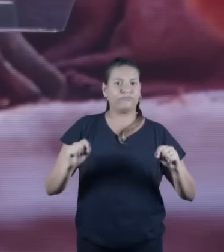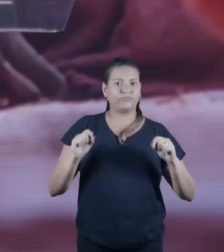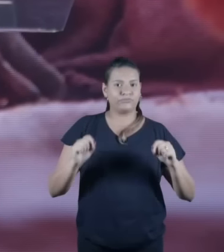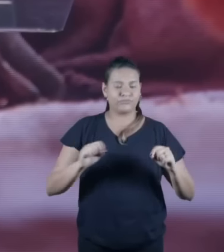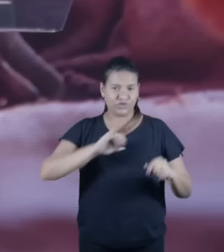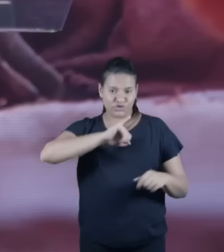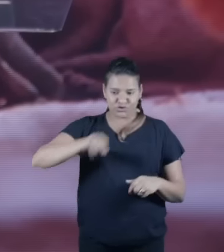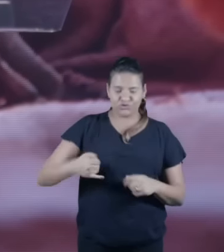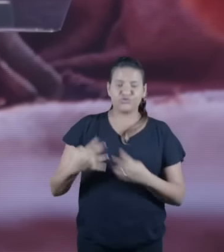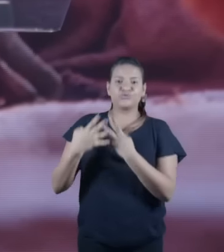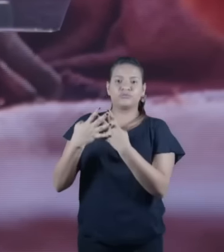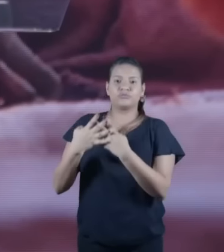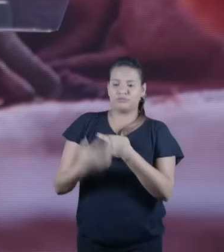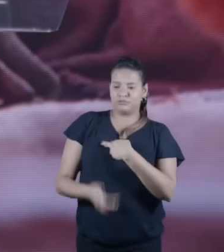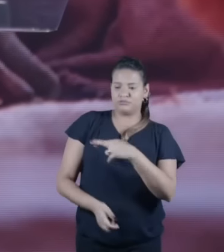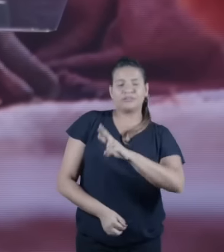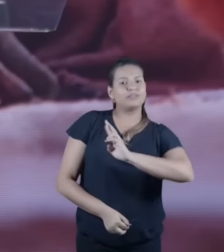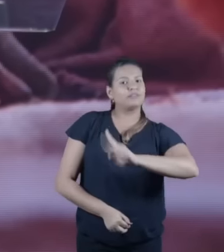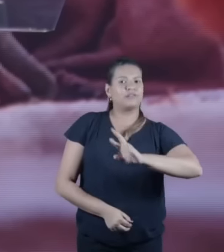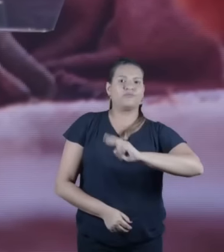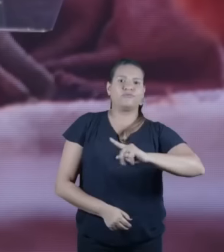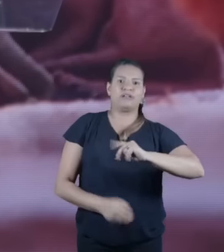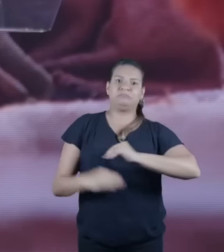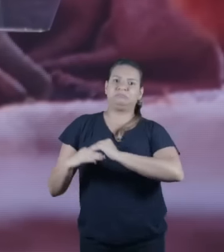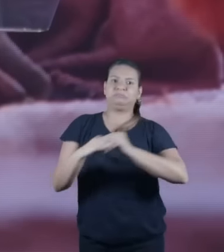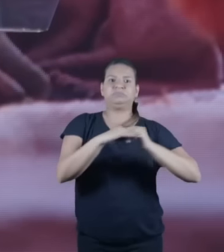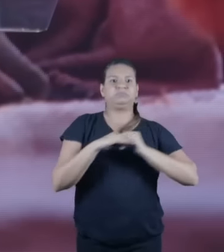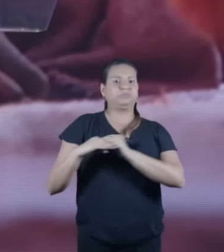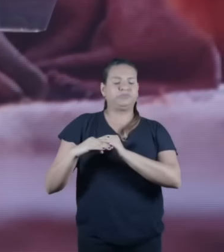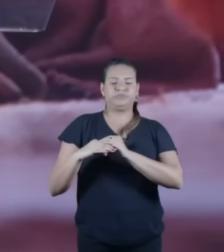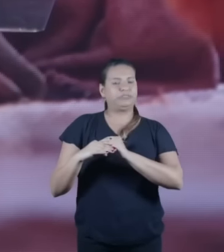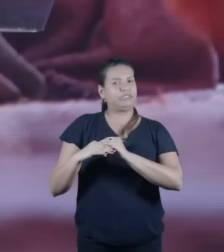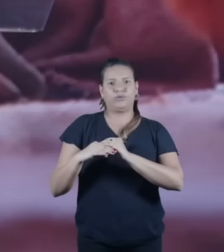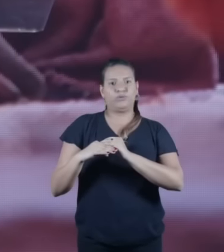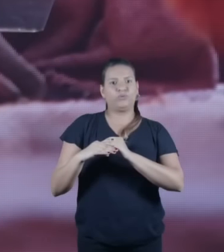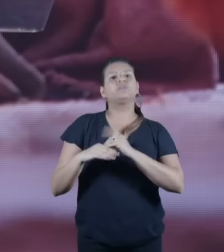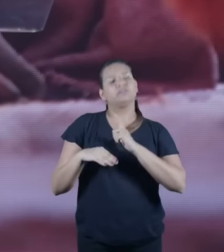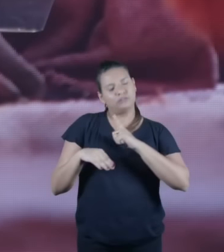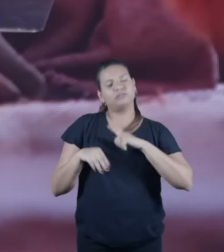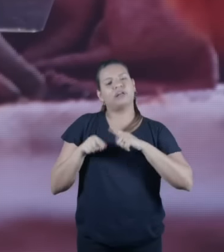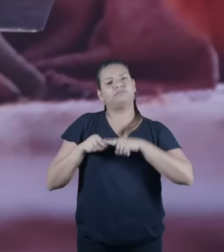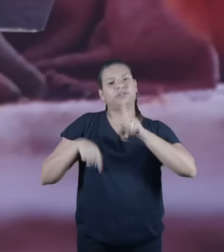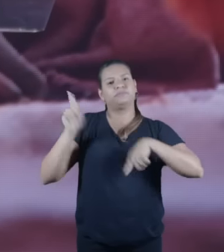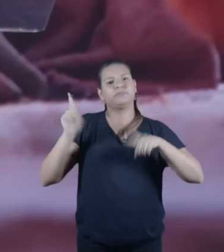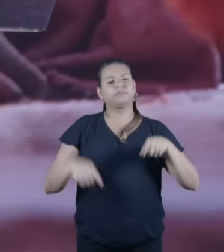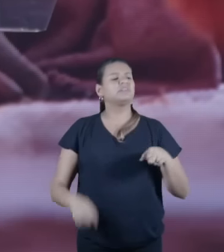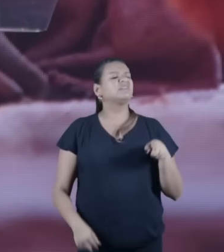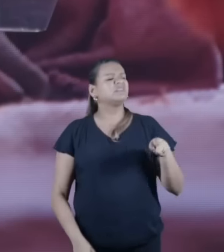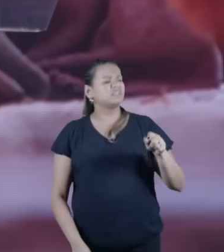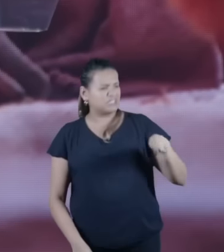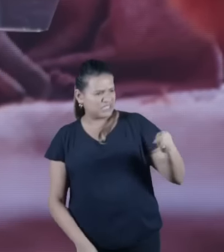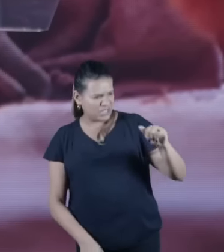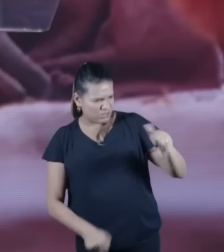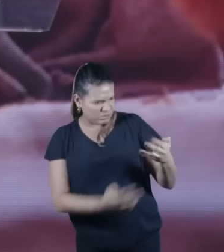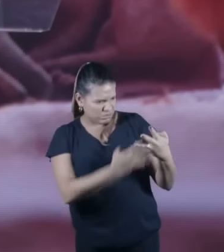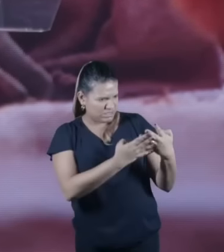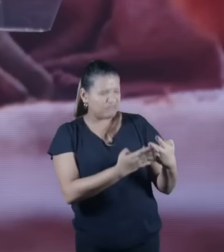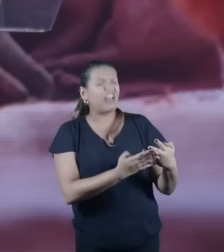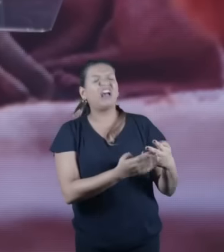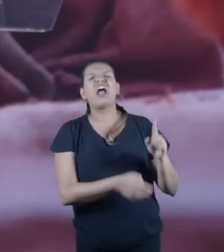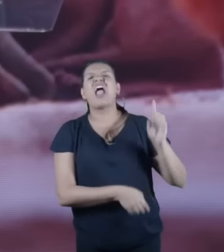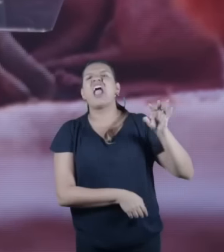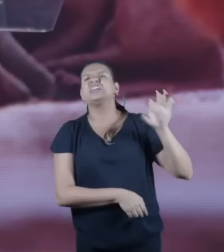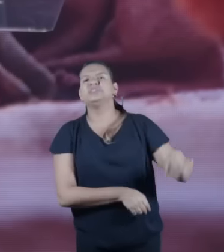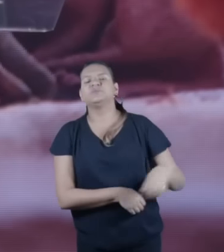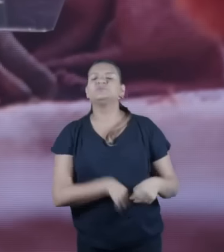religião homogênea não é hoje e nunca foi a gente não pode olhar para todos os judeus e dizer todos os judeus são isso